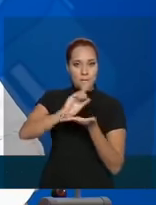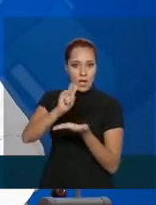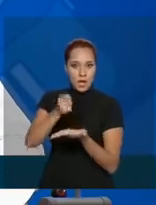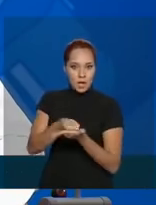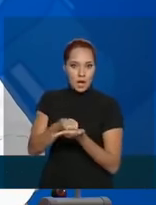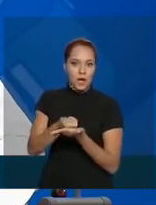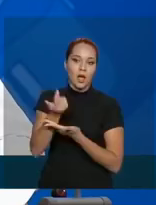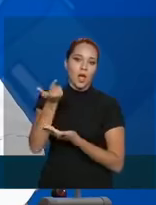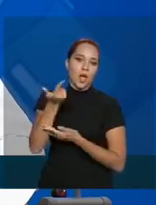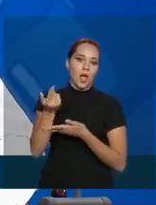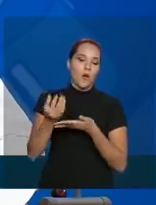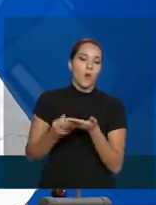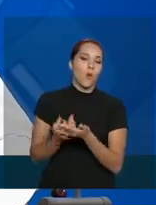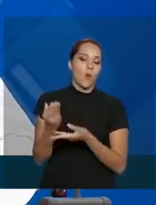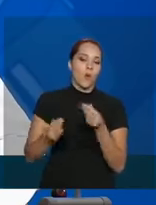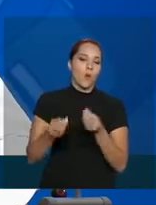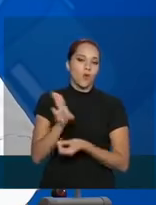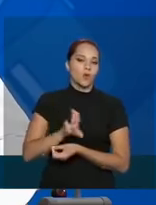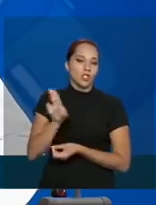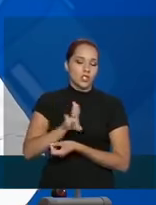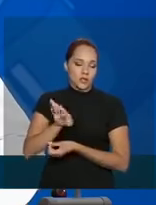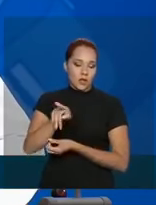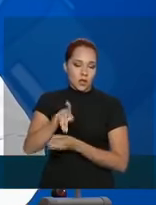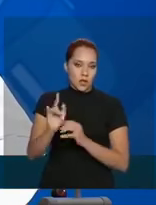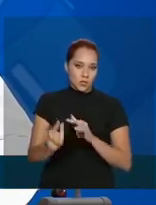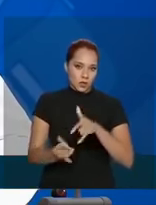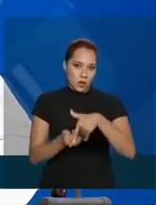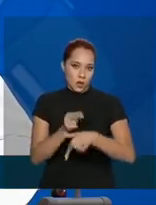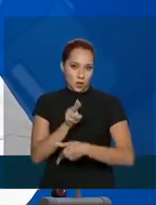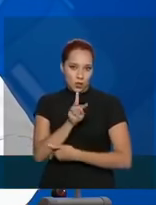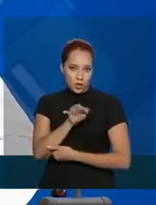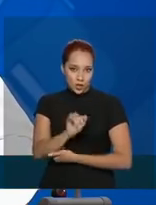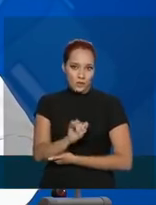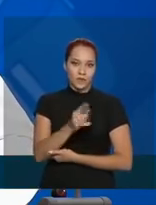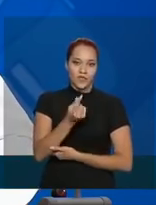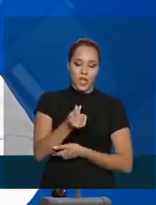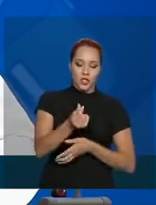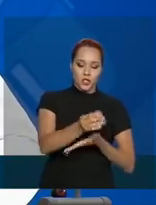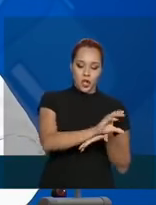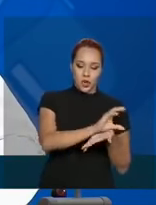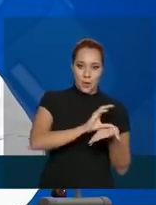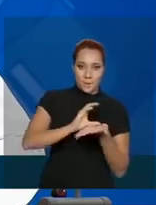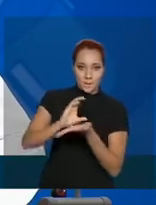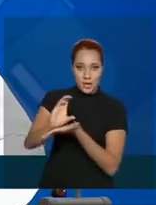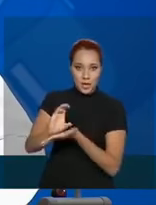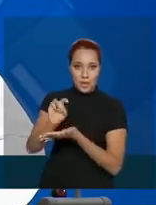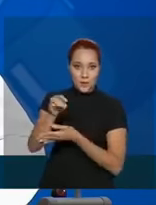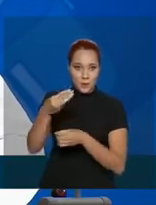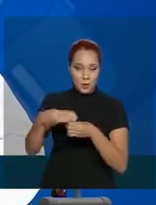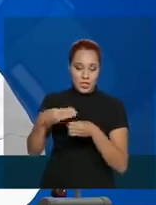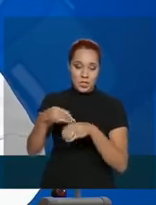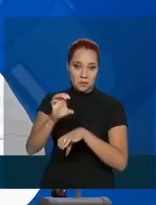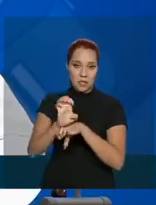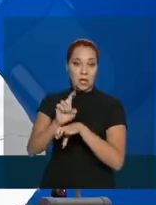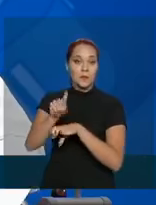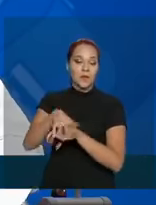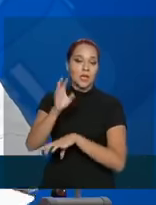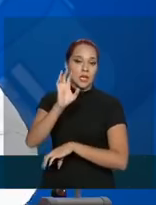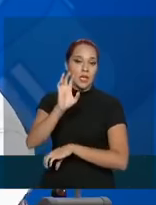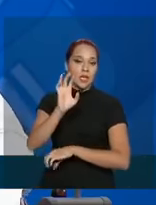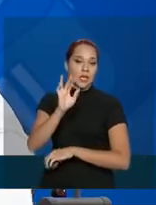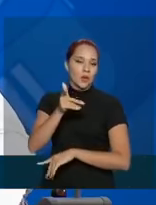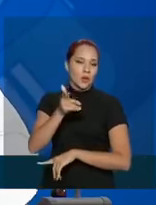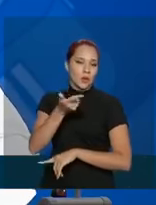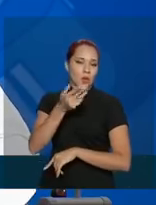funcionamento dessas UTIs. Então, nós vamos custear, repassar recursos para que os hospitais e os